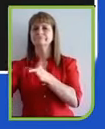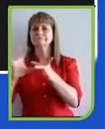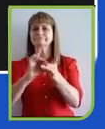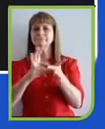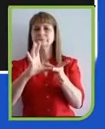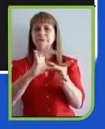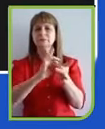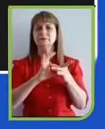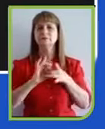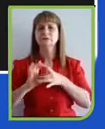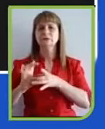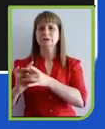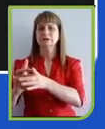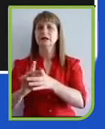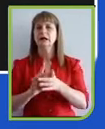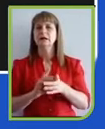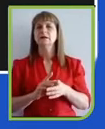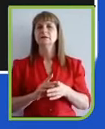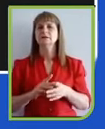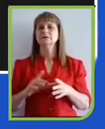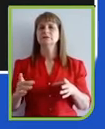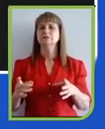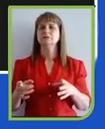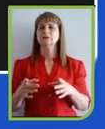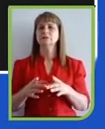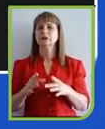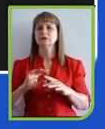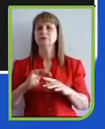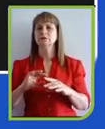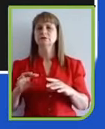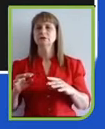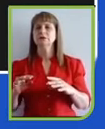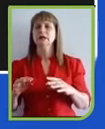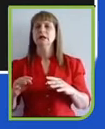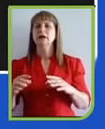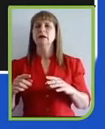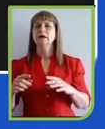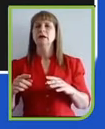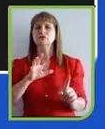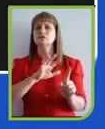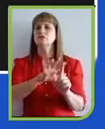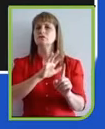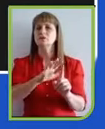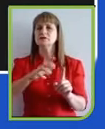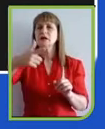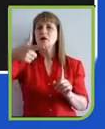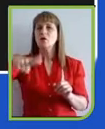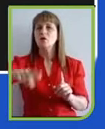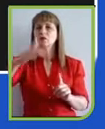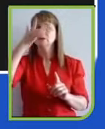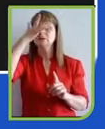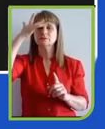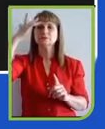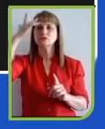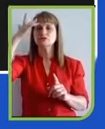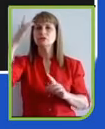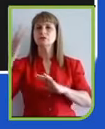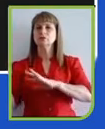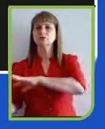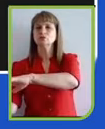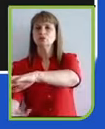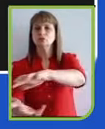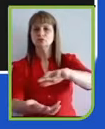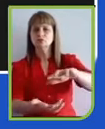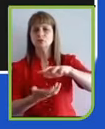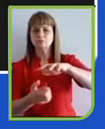determinam um impacto para alguém do outro lado do planeta e há questões como a pandemia, e está